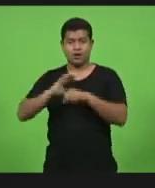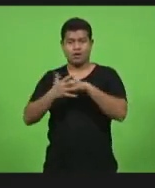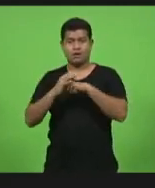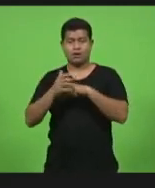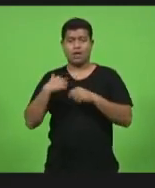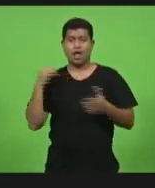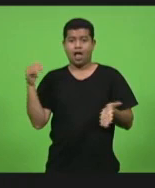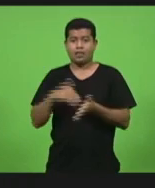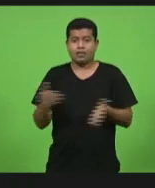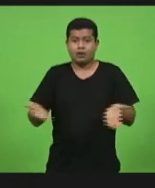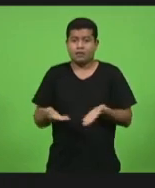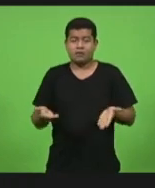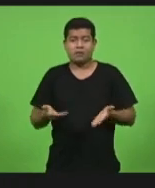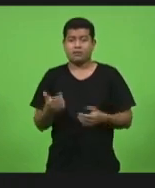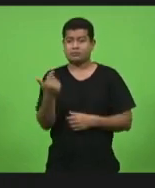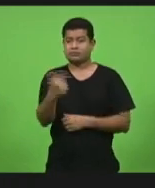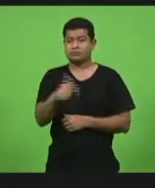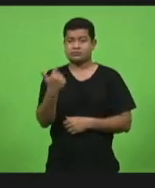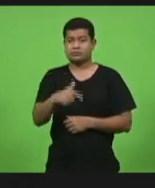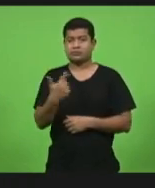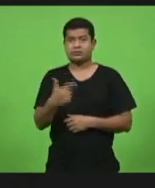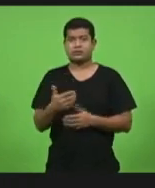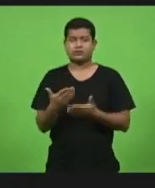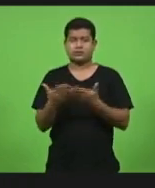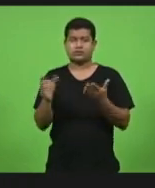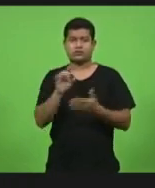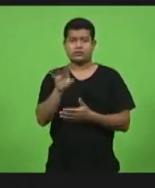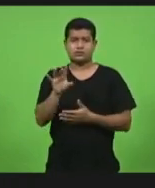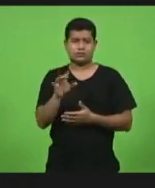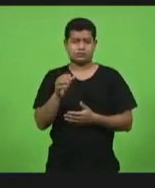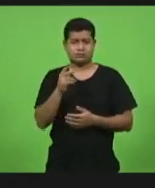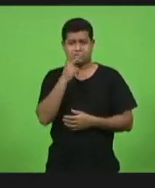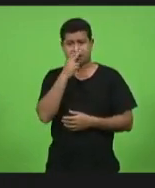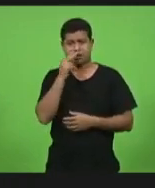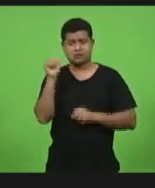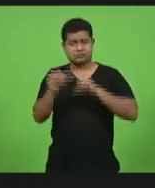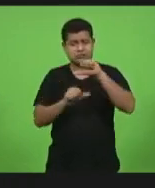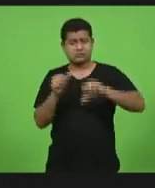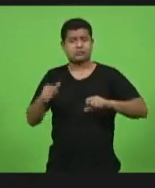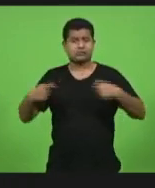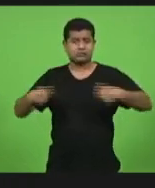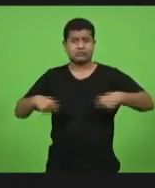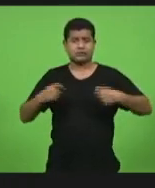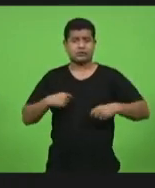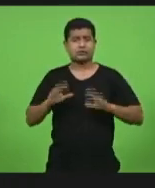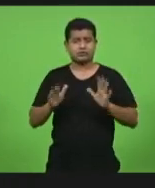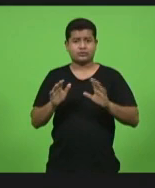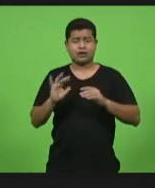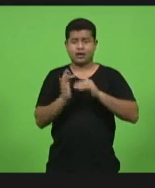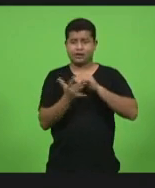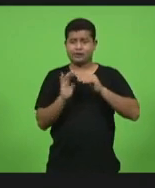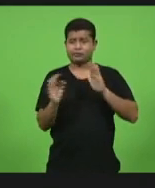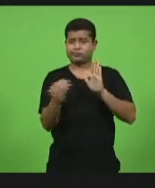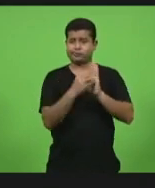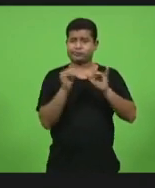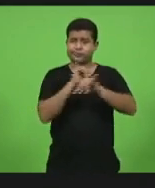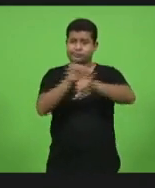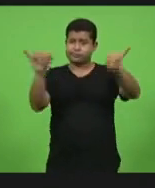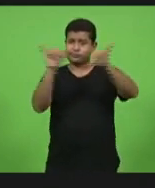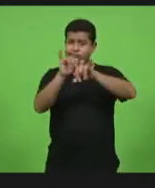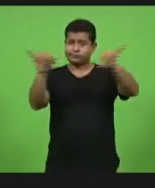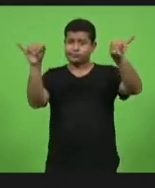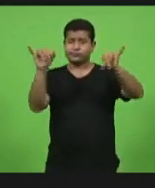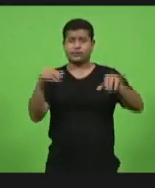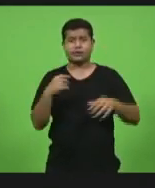momento não há vacina específica não só eu já fiz esse alerta pela rede social e já pensei que a